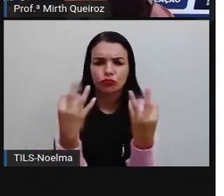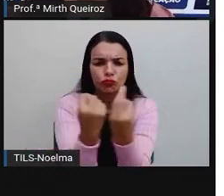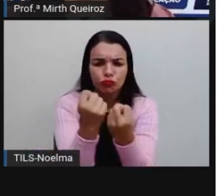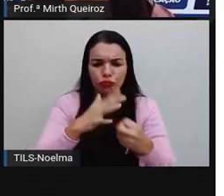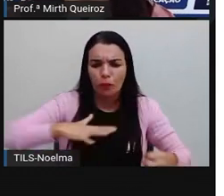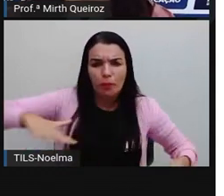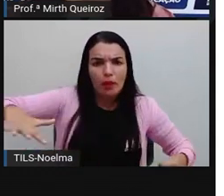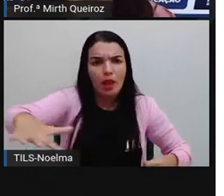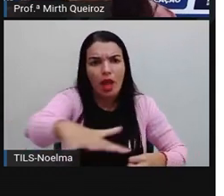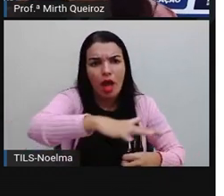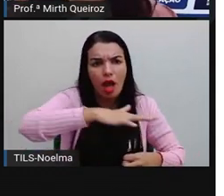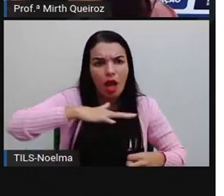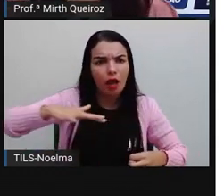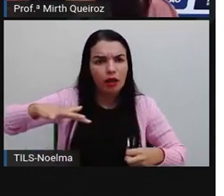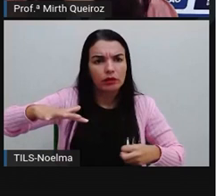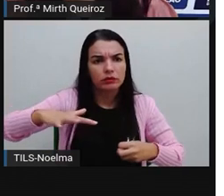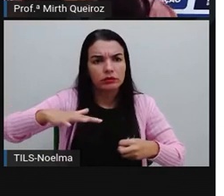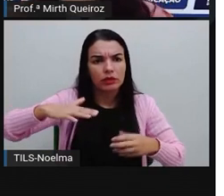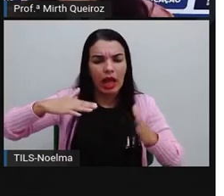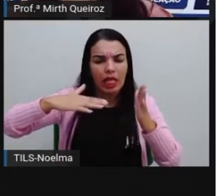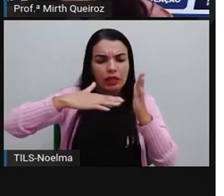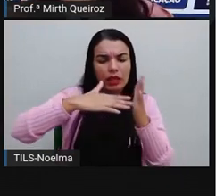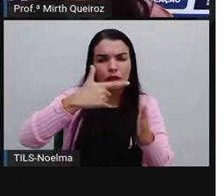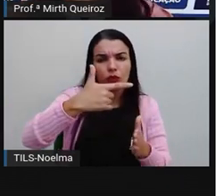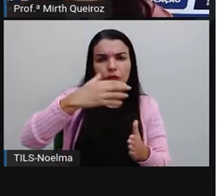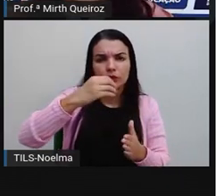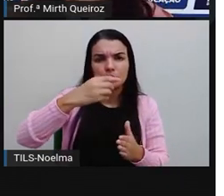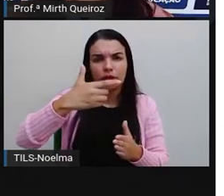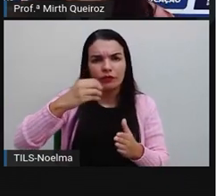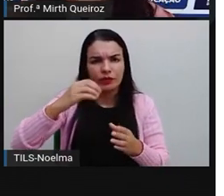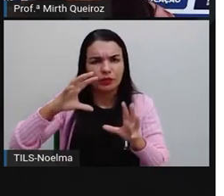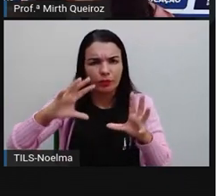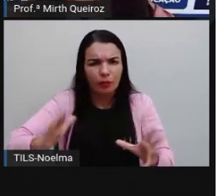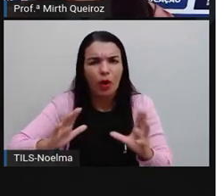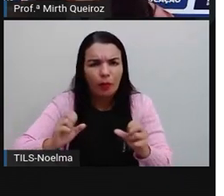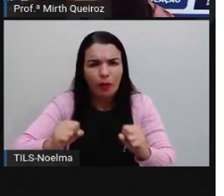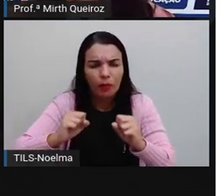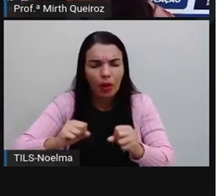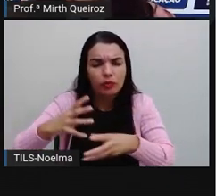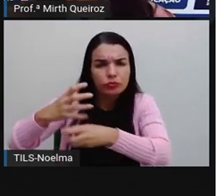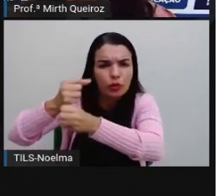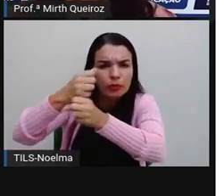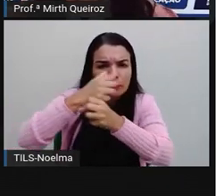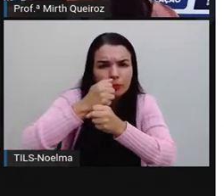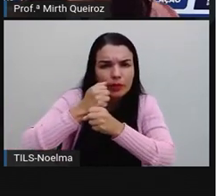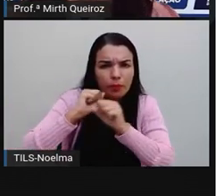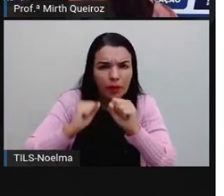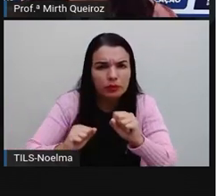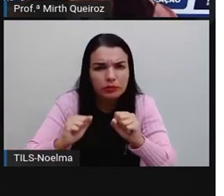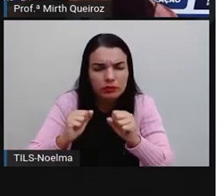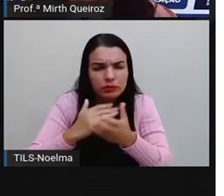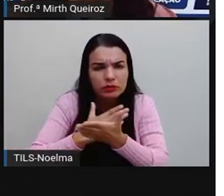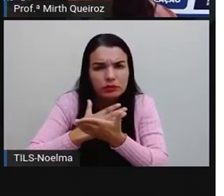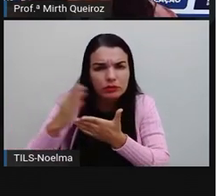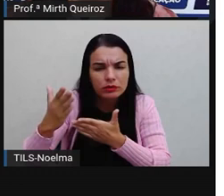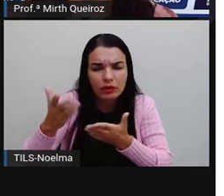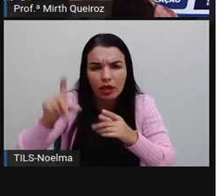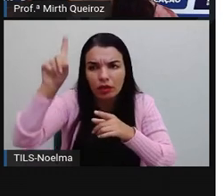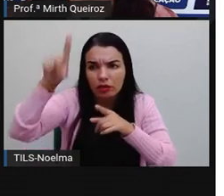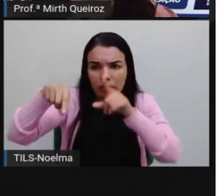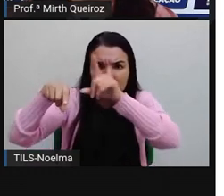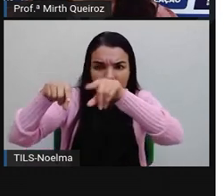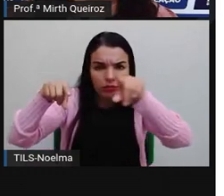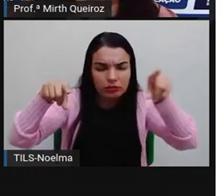áreas desmatadas até 2020? É possível, a partir deste gráfico, gente descobrir a quantidade de áreas